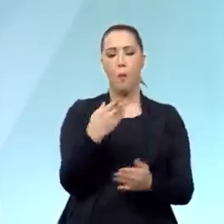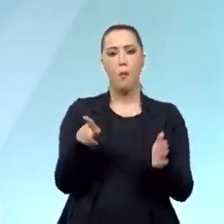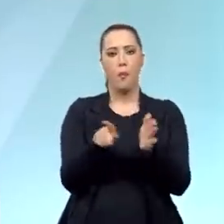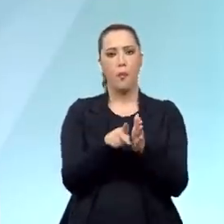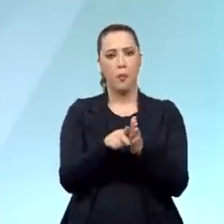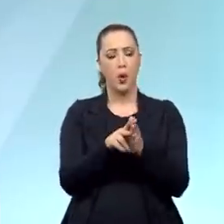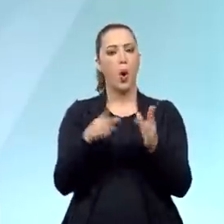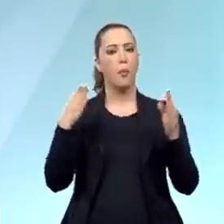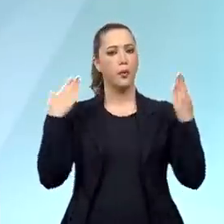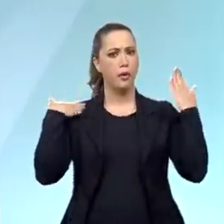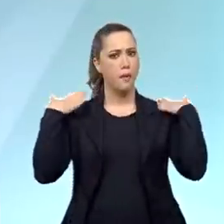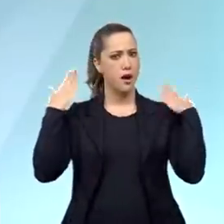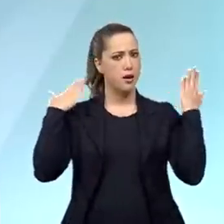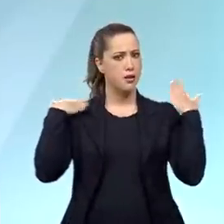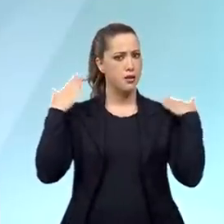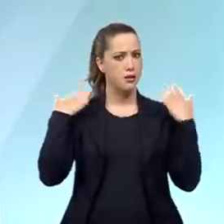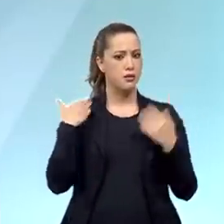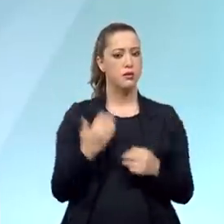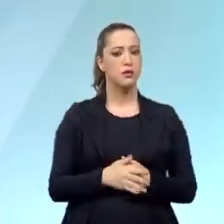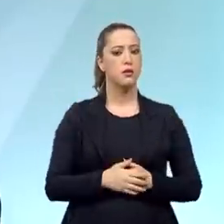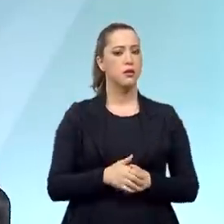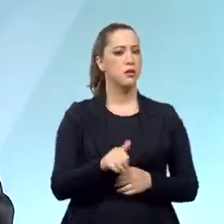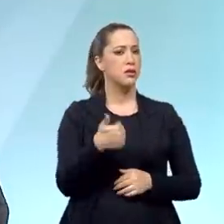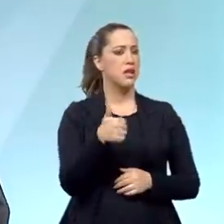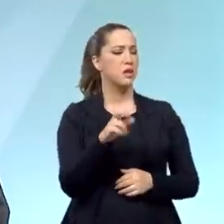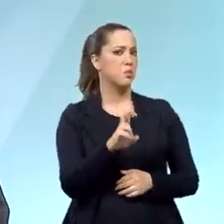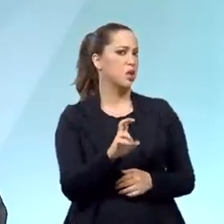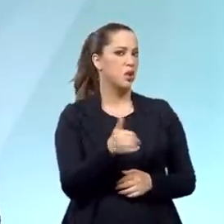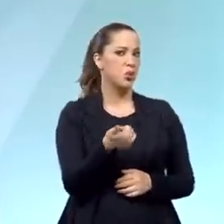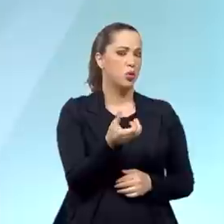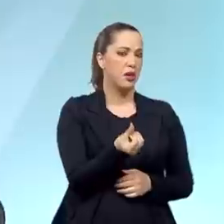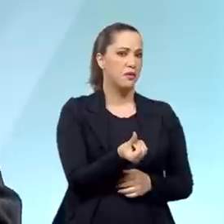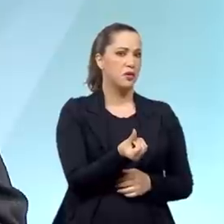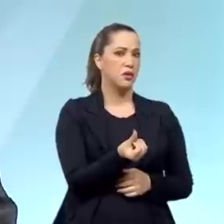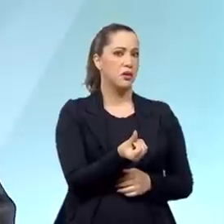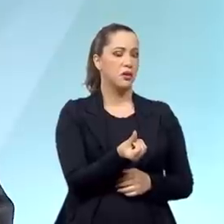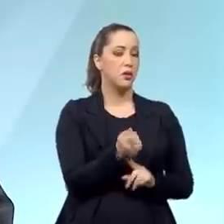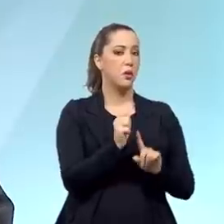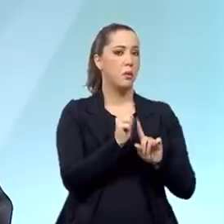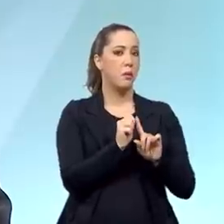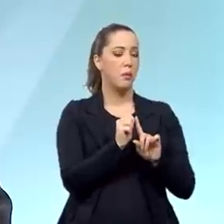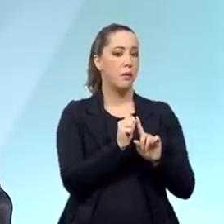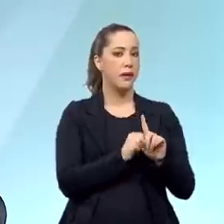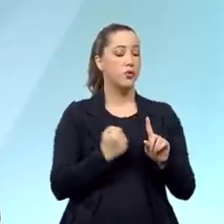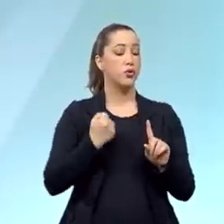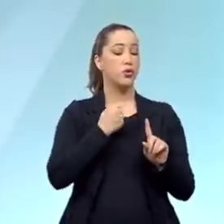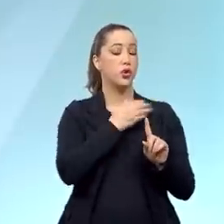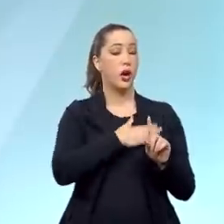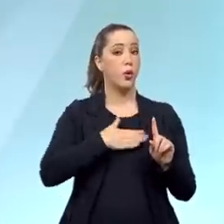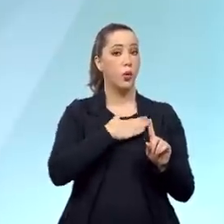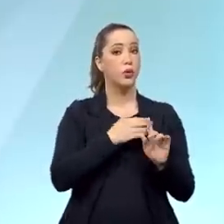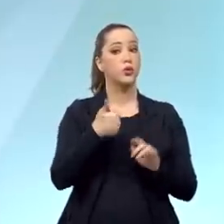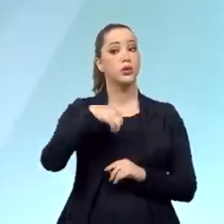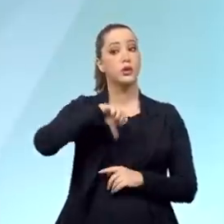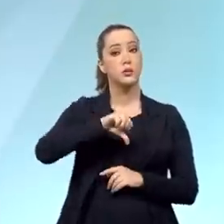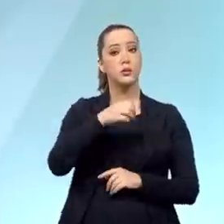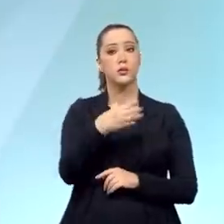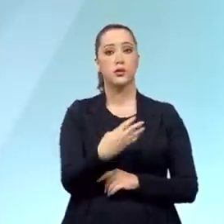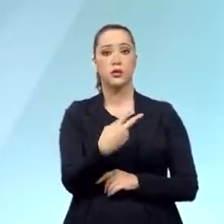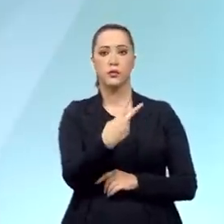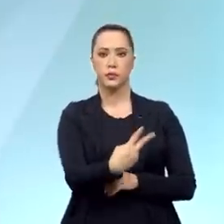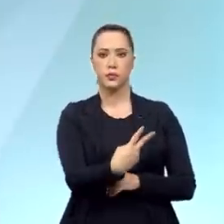foi o 15º e o 16º afundamento. Isso aconteceu em agosto de 1942. E aí eu volto. O